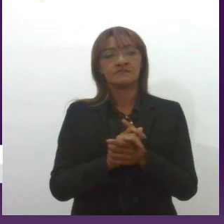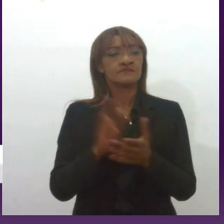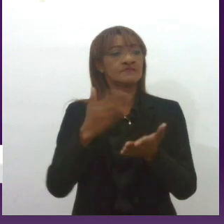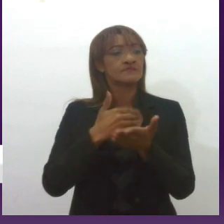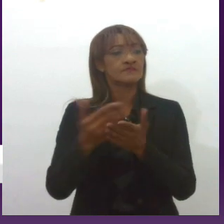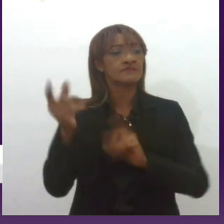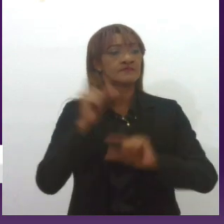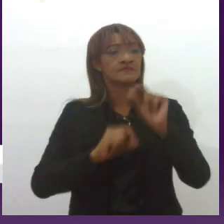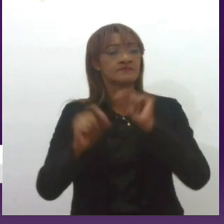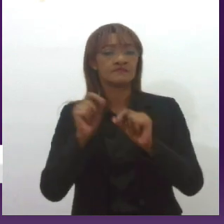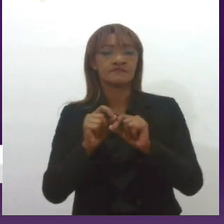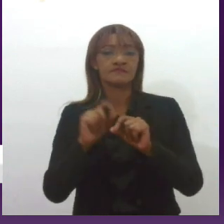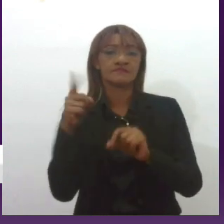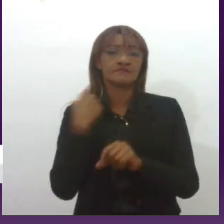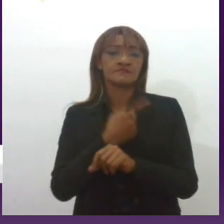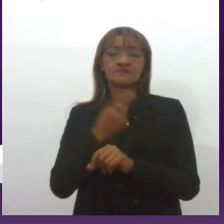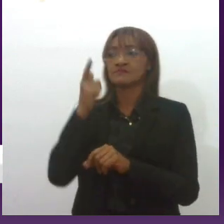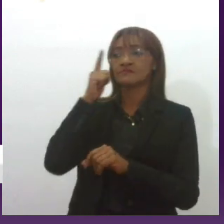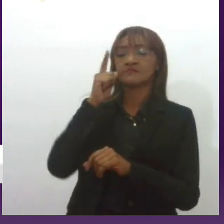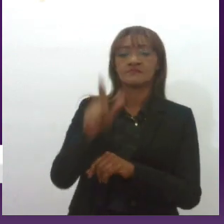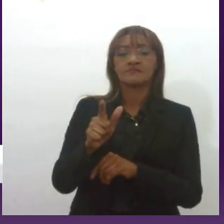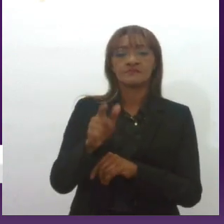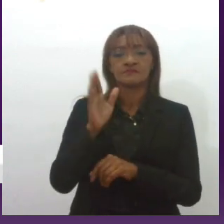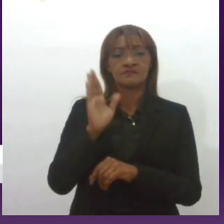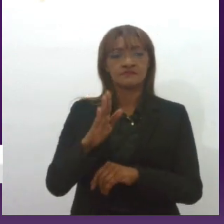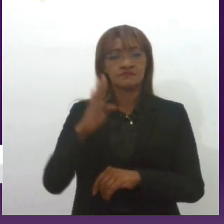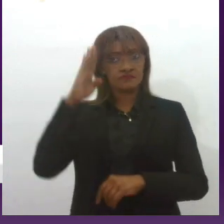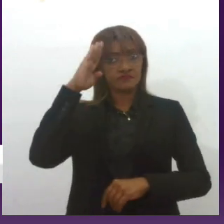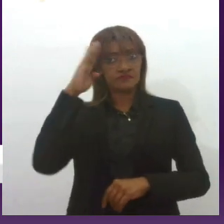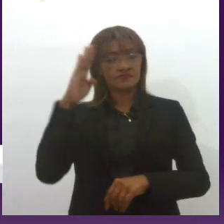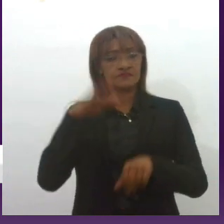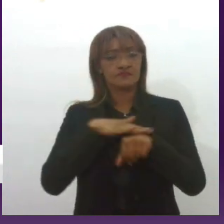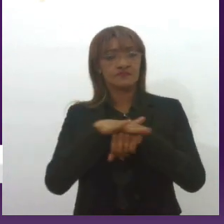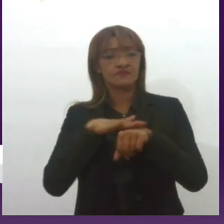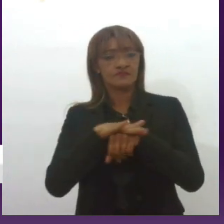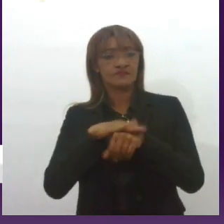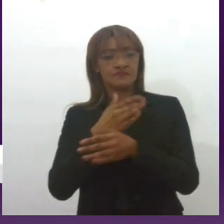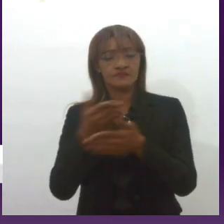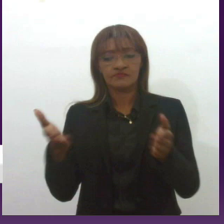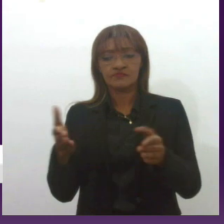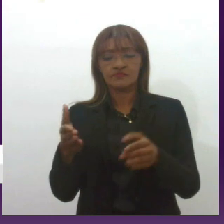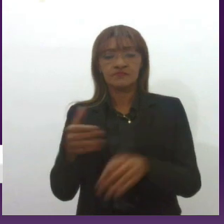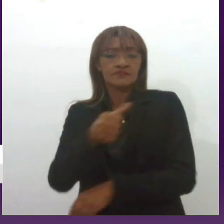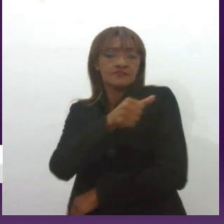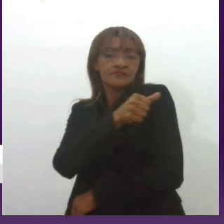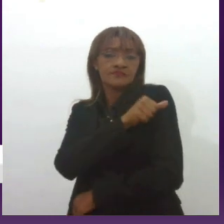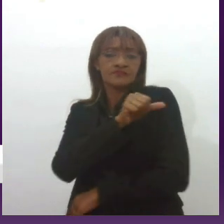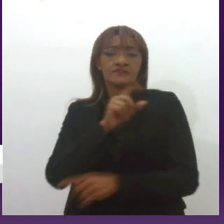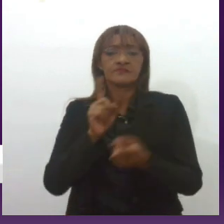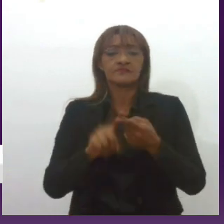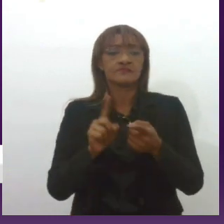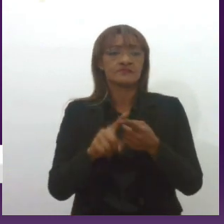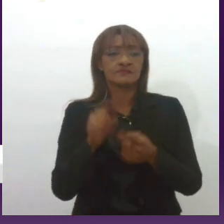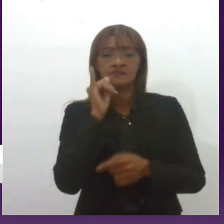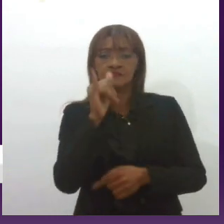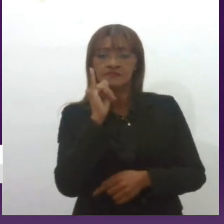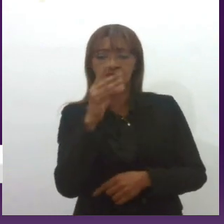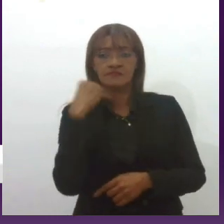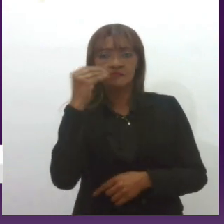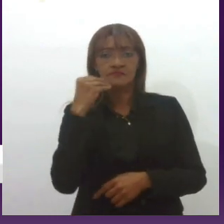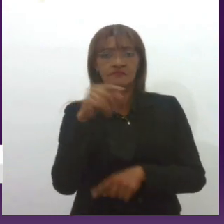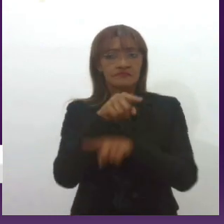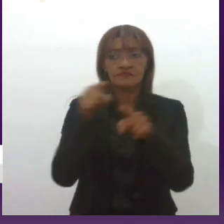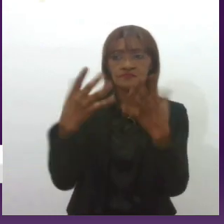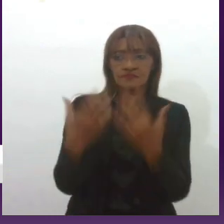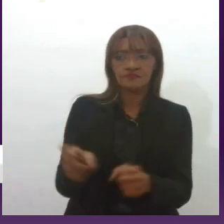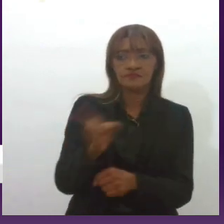desde o seu início, a gente consegue ter uma conversa com as soldadas e com as alunas oficiais, para contar um pouco da nossa história, para que elas não aceitem o que nós